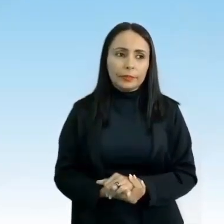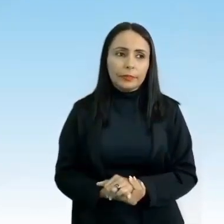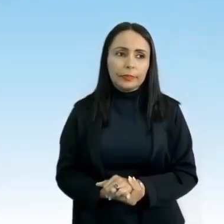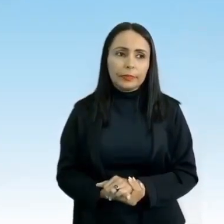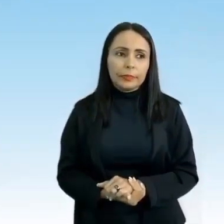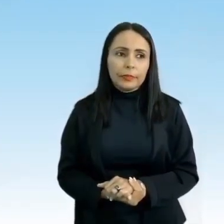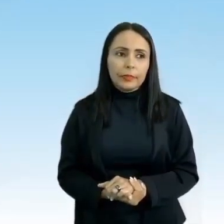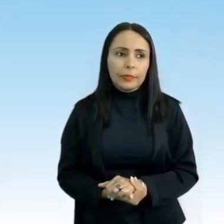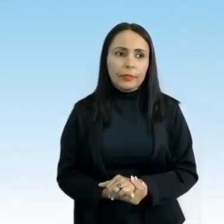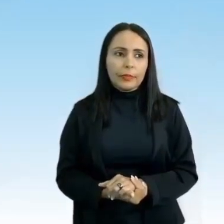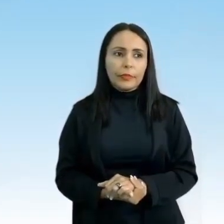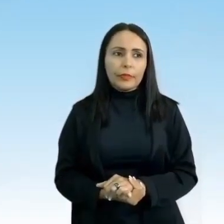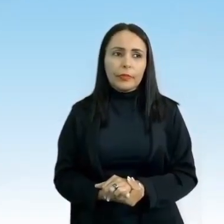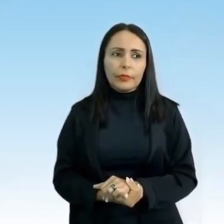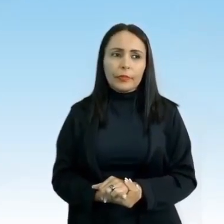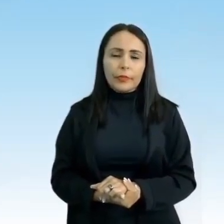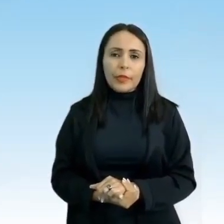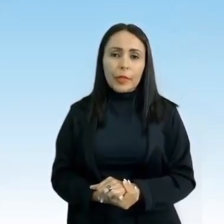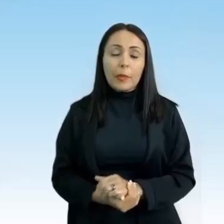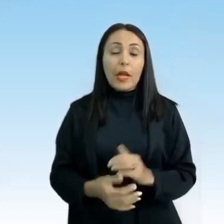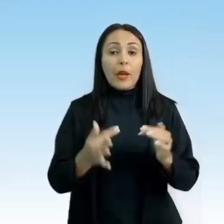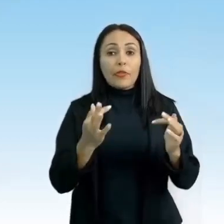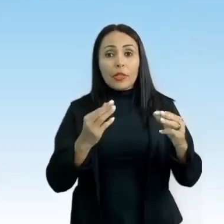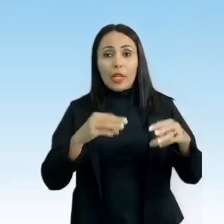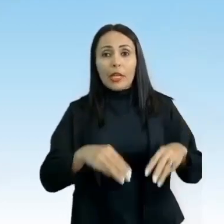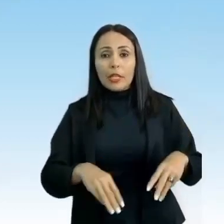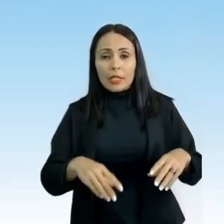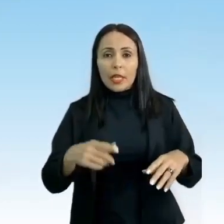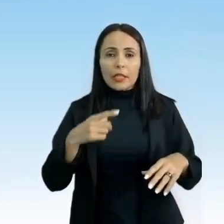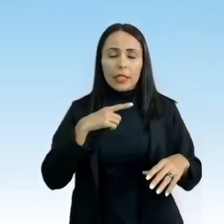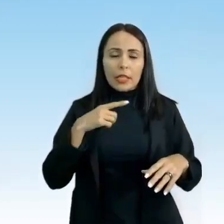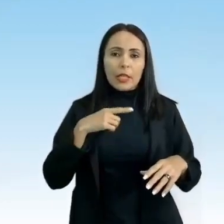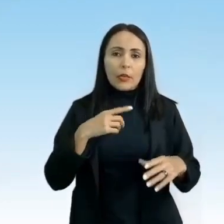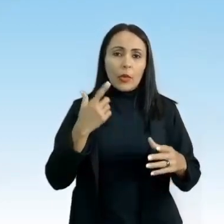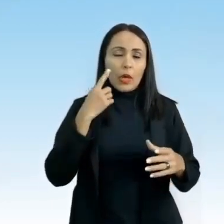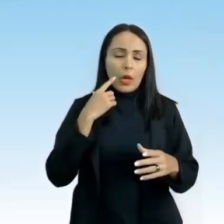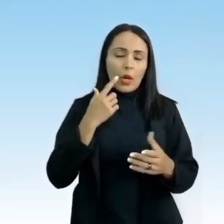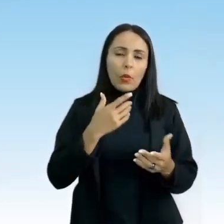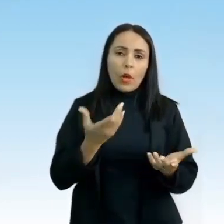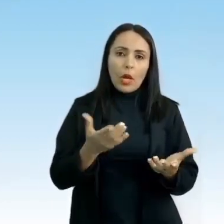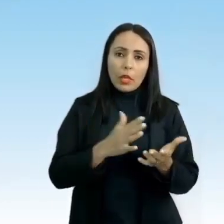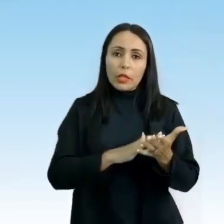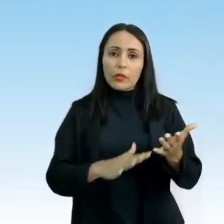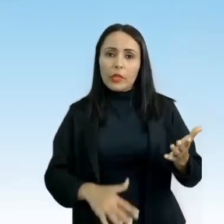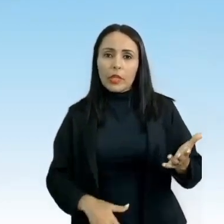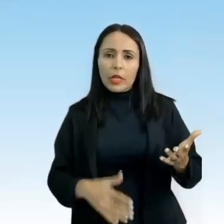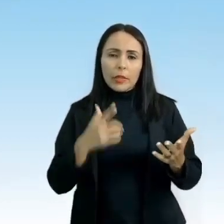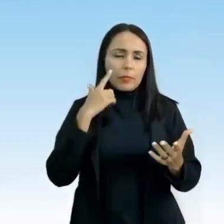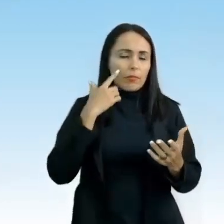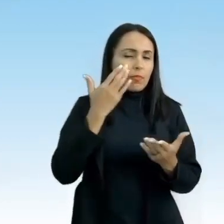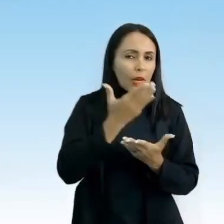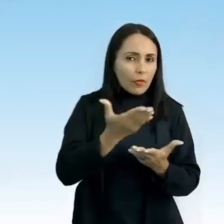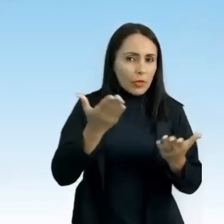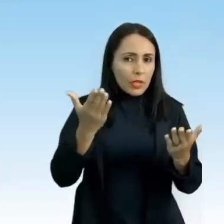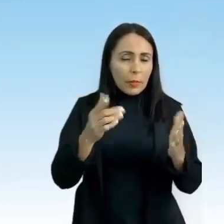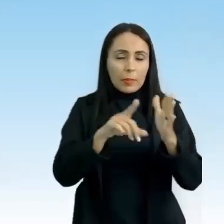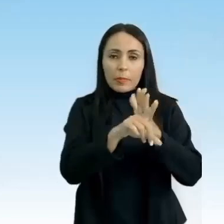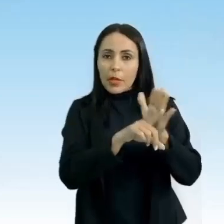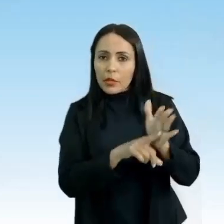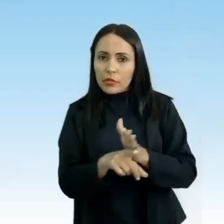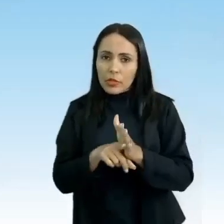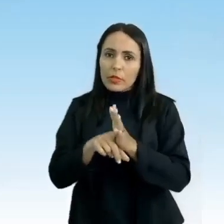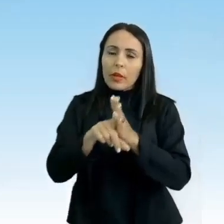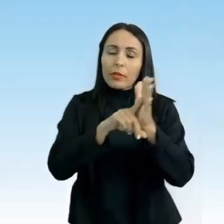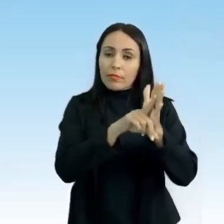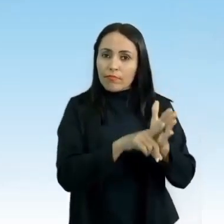dois, certo? E pra finalizar, temos uma atividade sugerida pra vocês. Vocês podem pesquisar mais